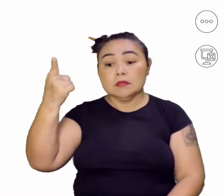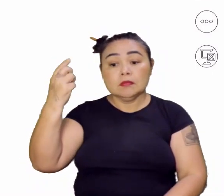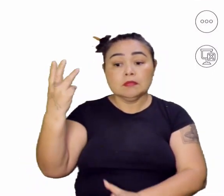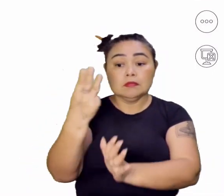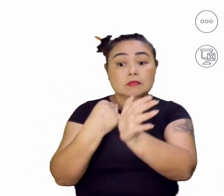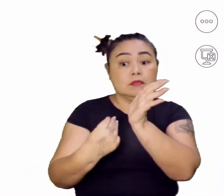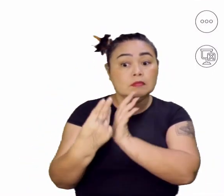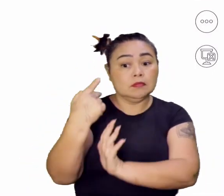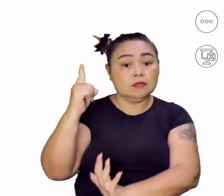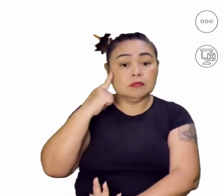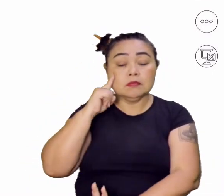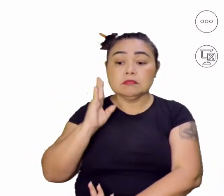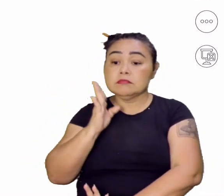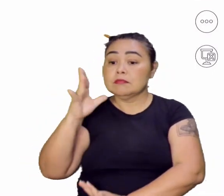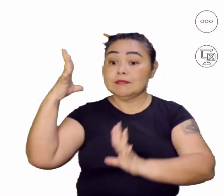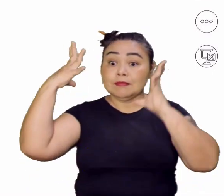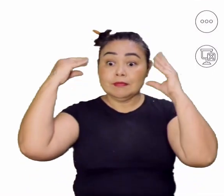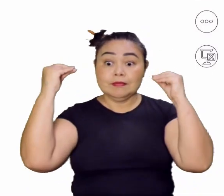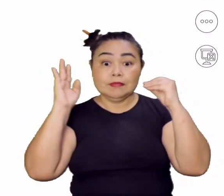a invasão holandesa.